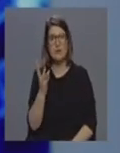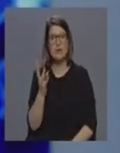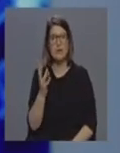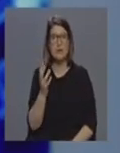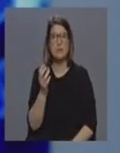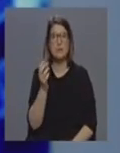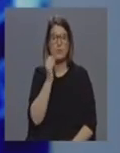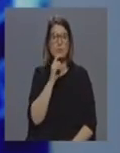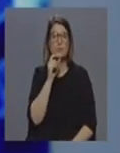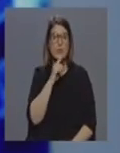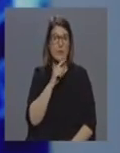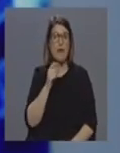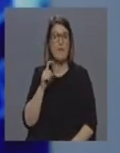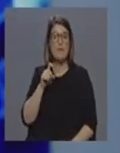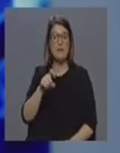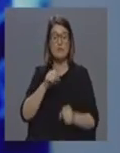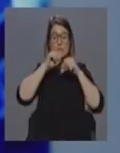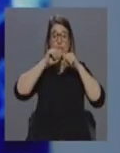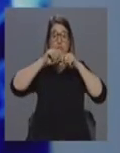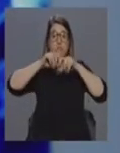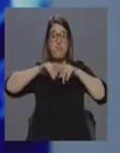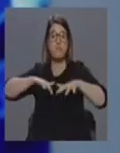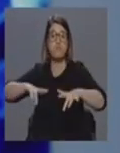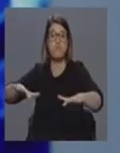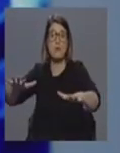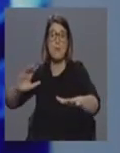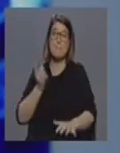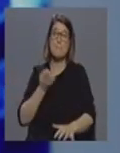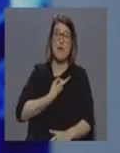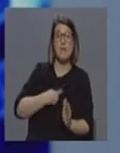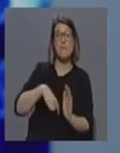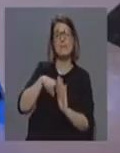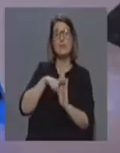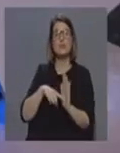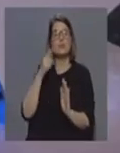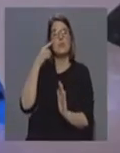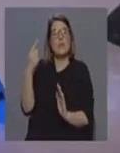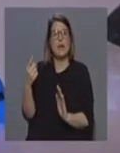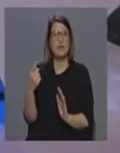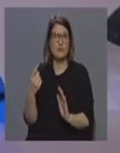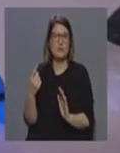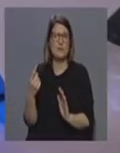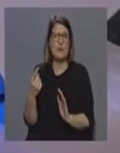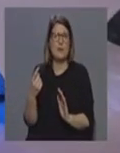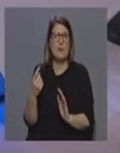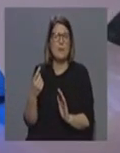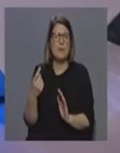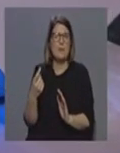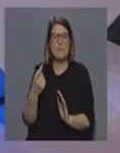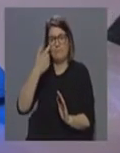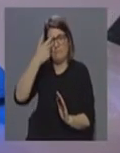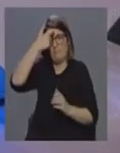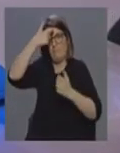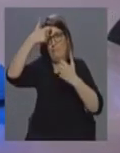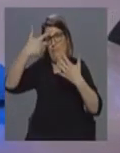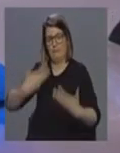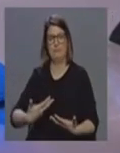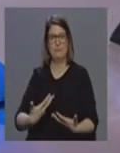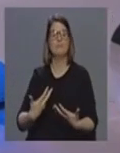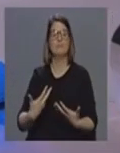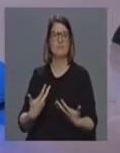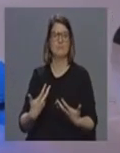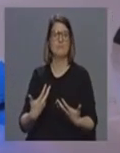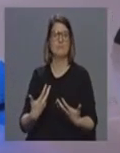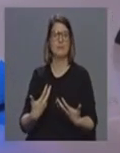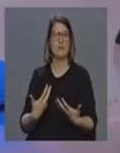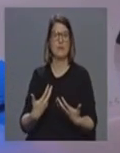poderá ter propagado o vírus, entretanto, de uma série de pessoas, que implica a adoção de medidas de exceção e que não estão, digamos, previstas para esta... Estão